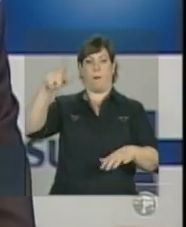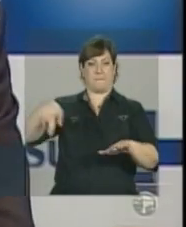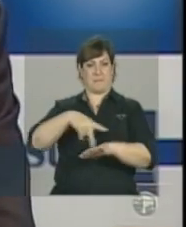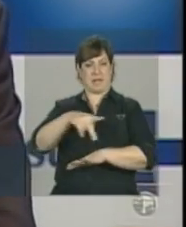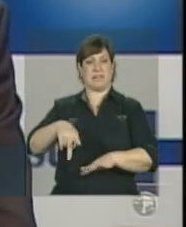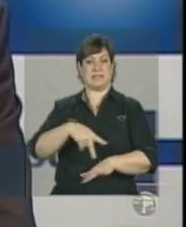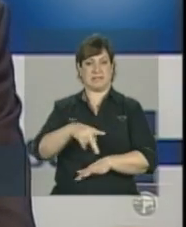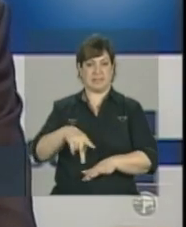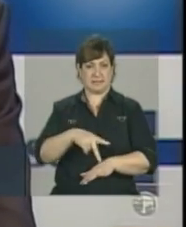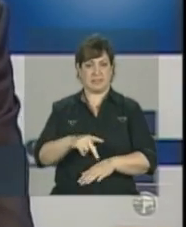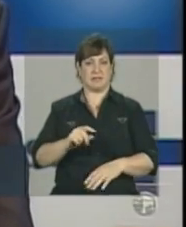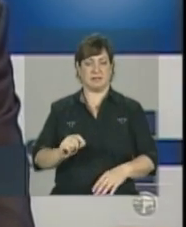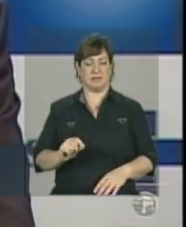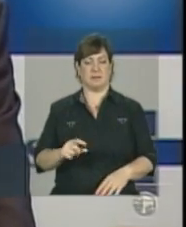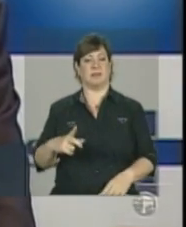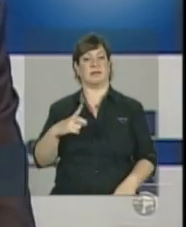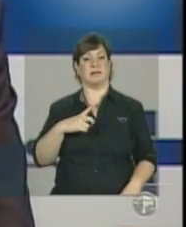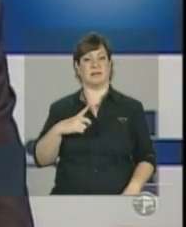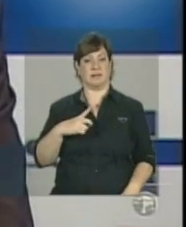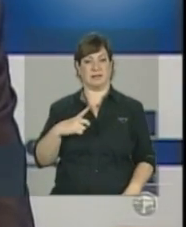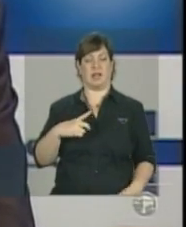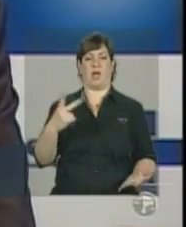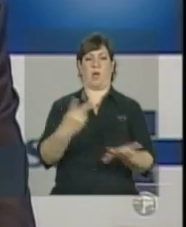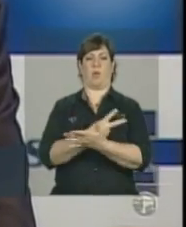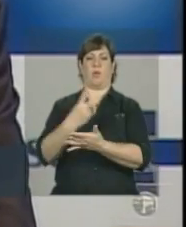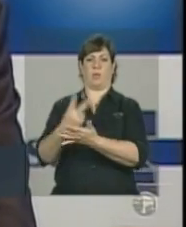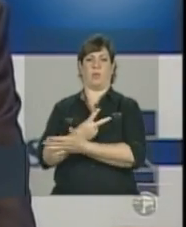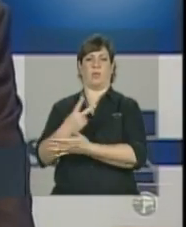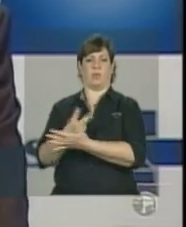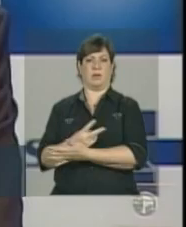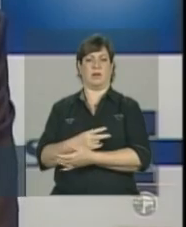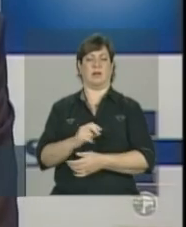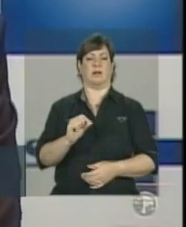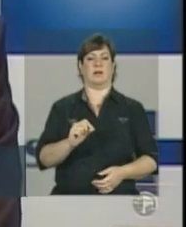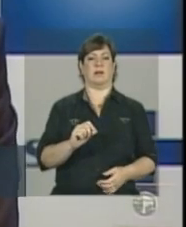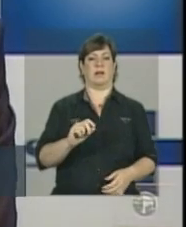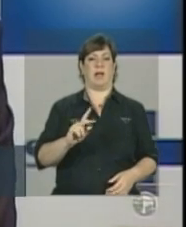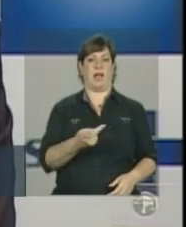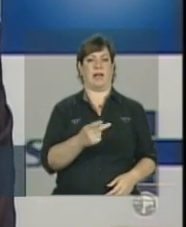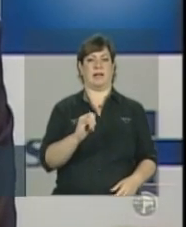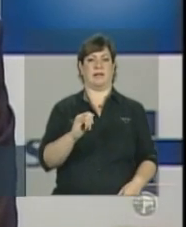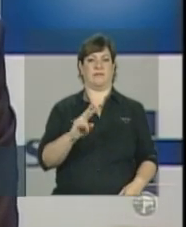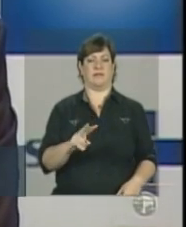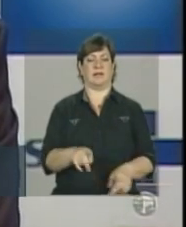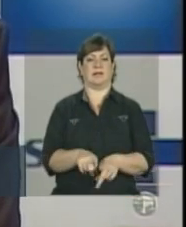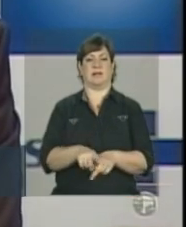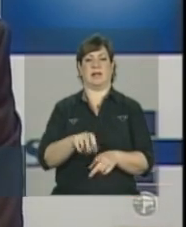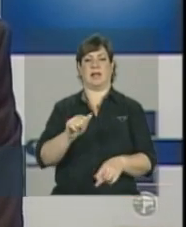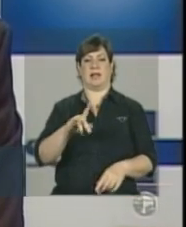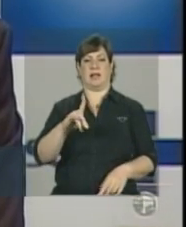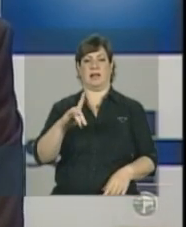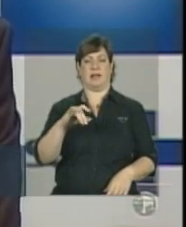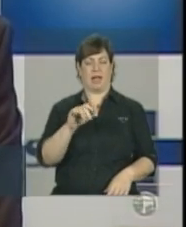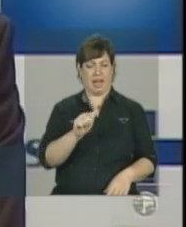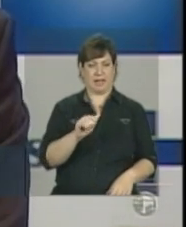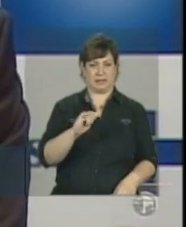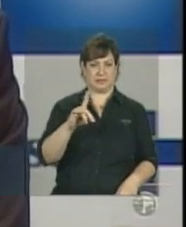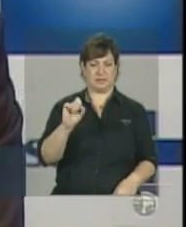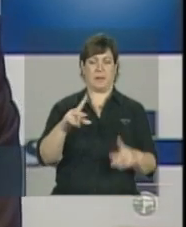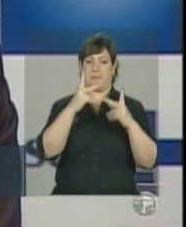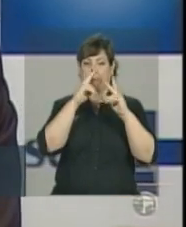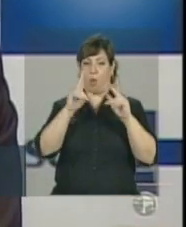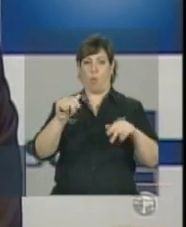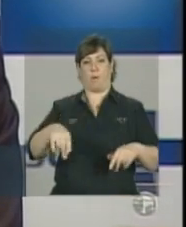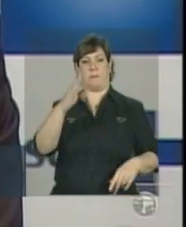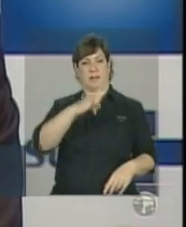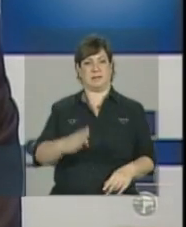que, inclusive, tem incidência, sobretudo do HIV AIDS, parecido com a nossa. Um terceiro item